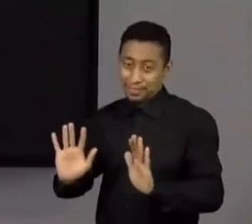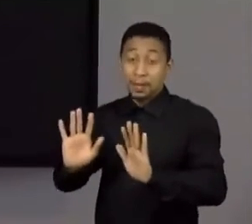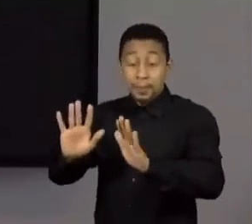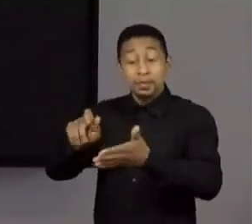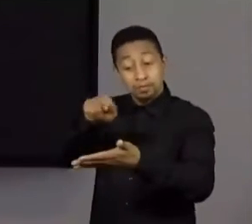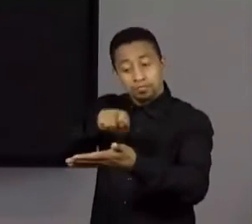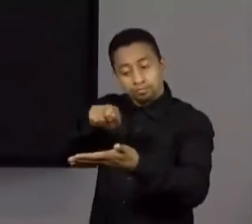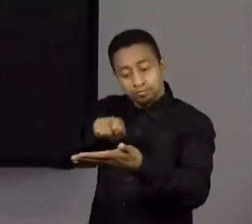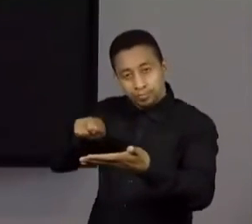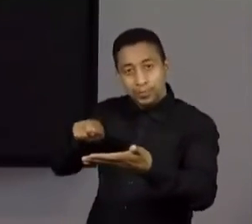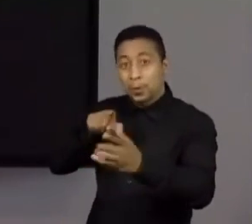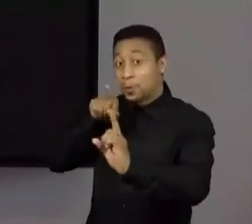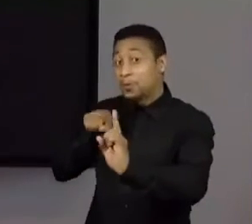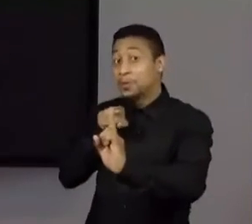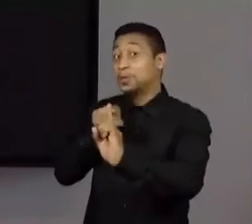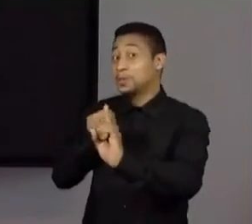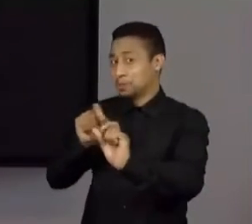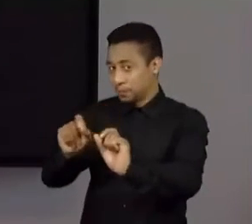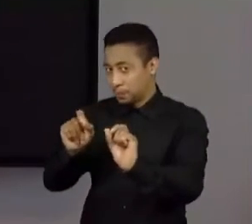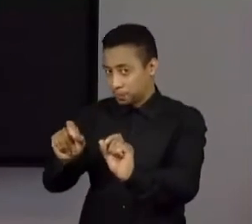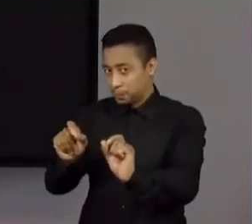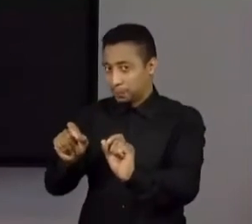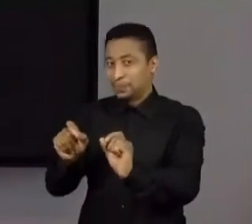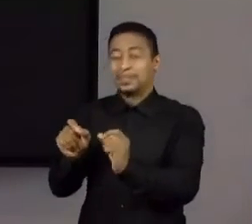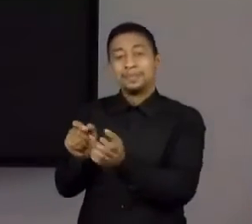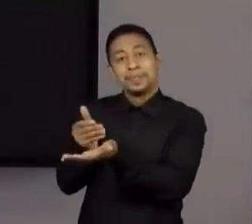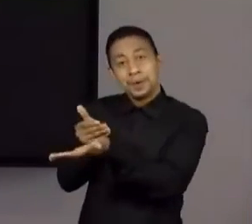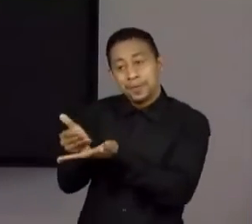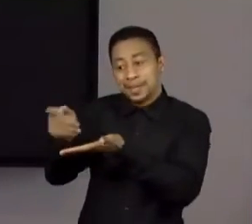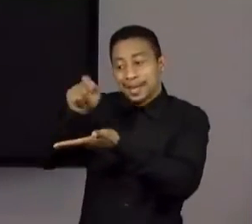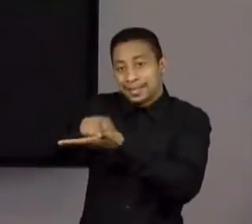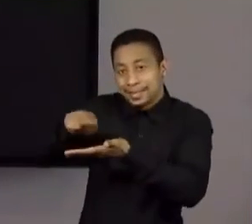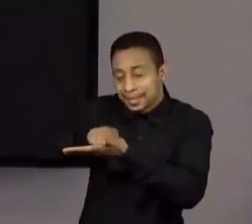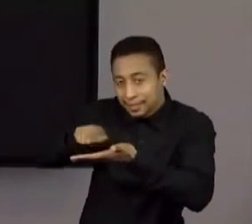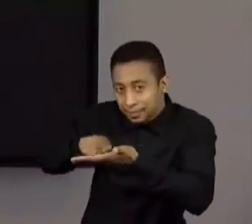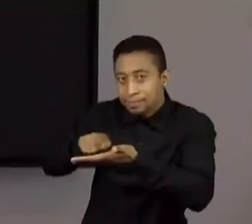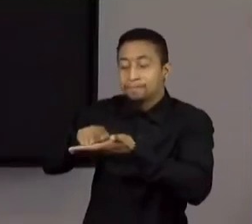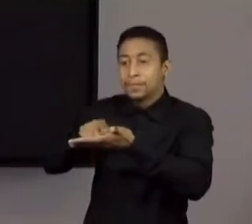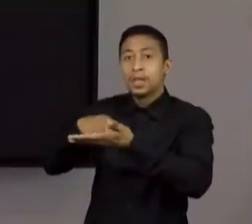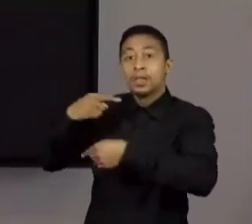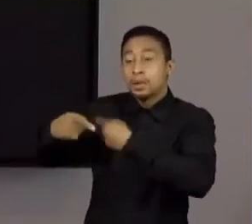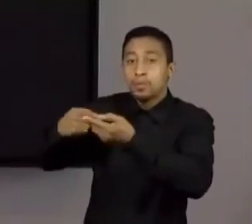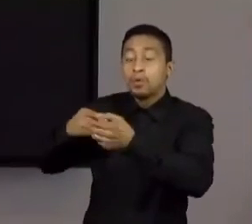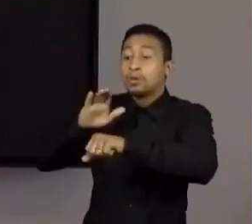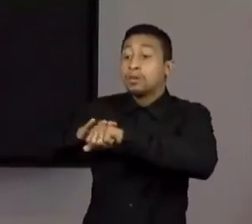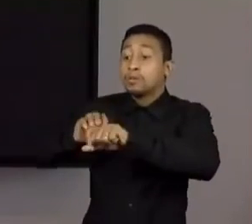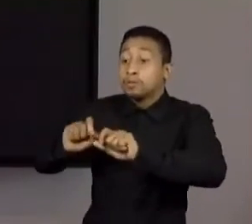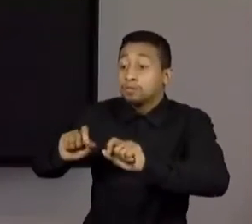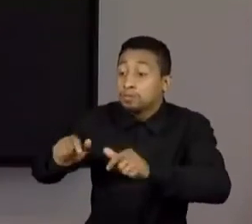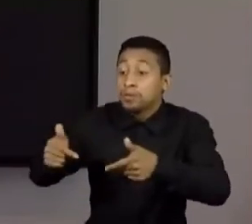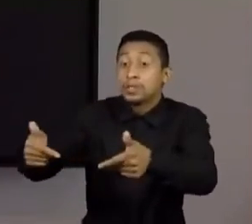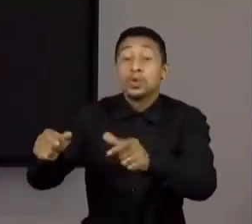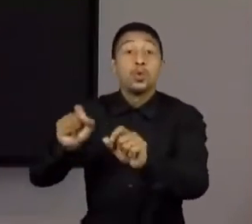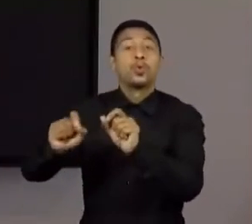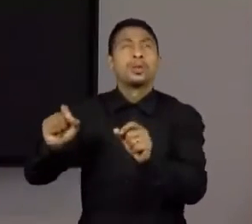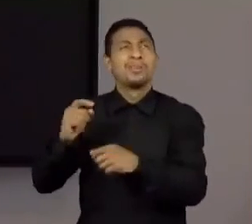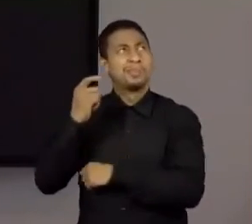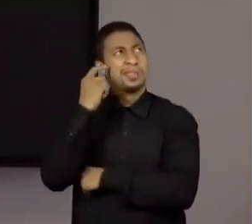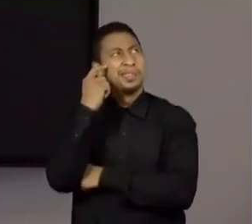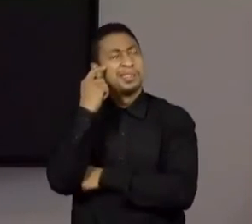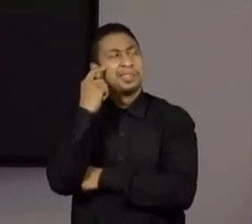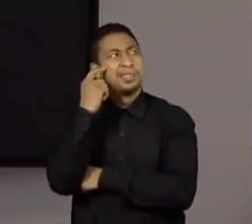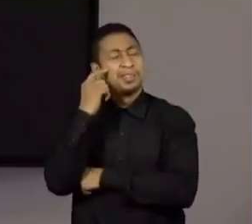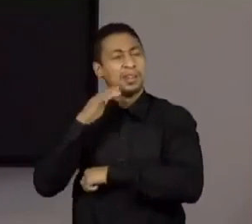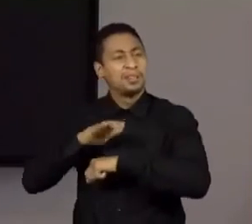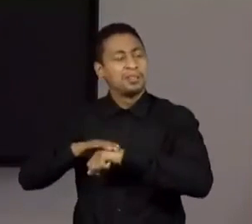A ideia, a inicial era eu, quando a de Aquários chegar, o que é eu vou fazer? Era isso. Mas eu falei, o que é eu vou fazer